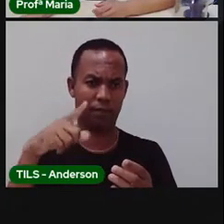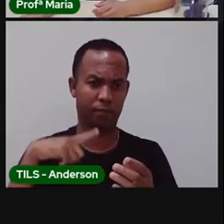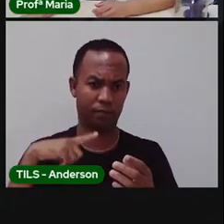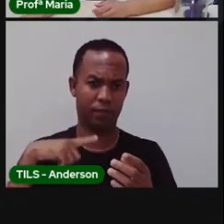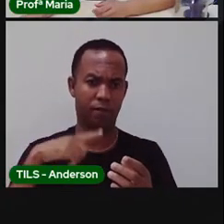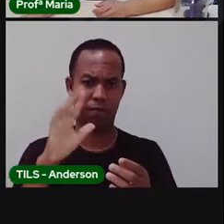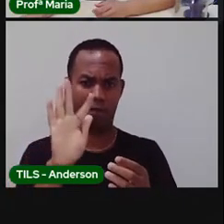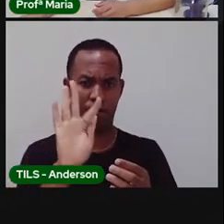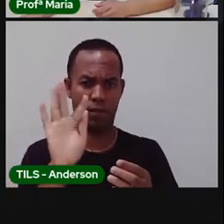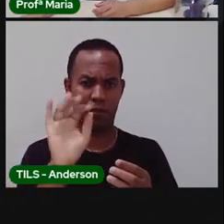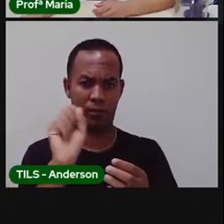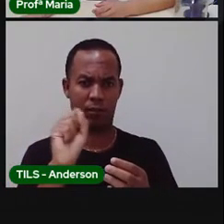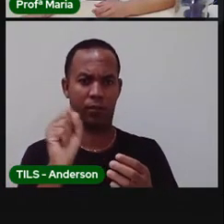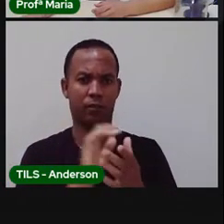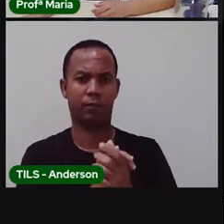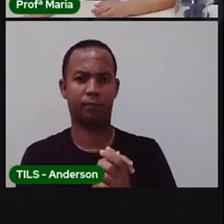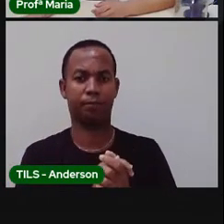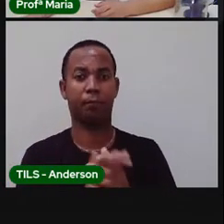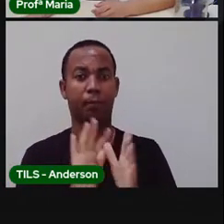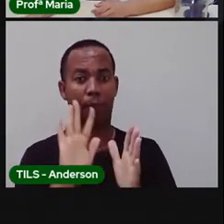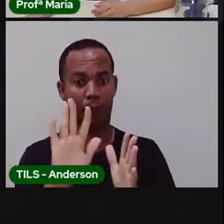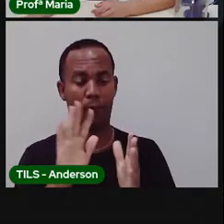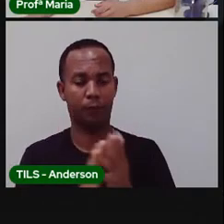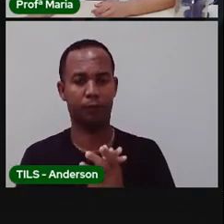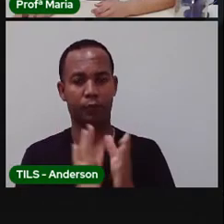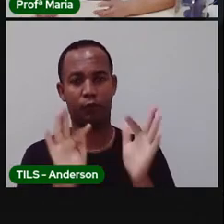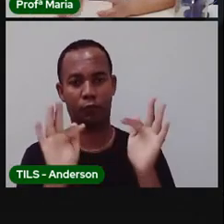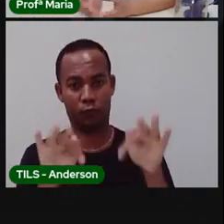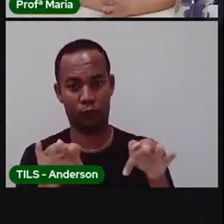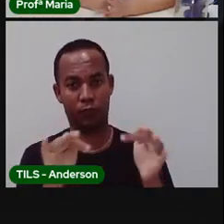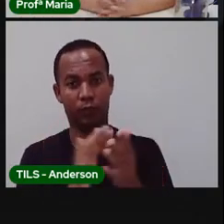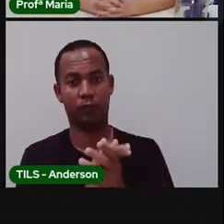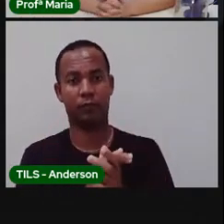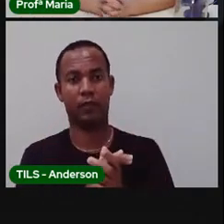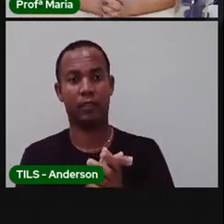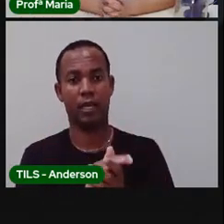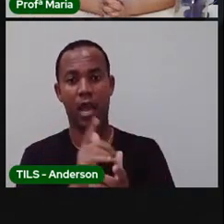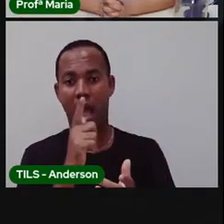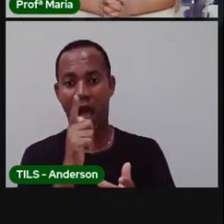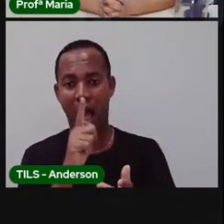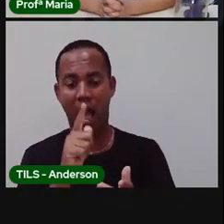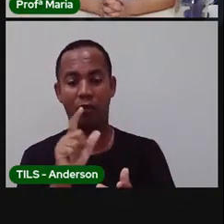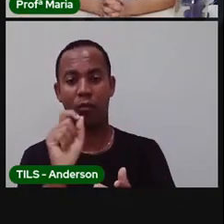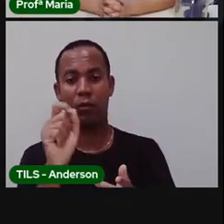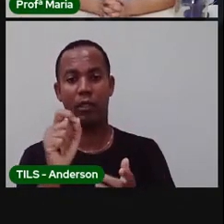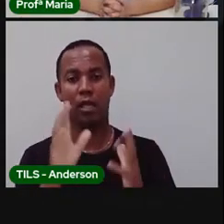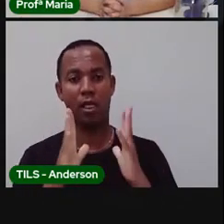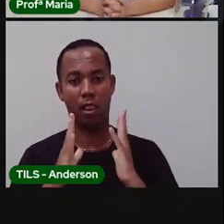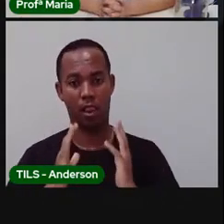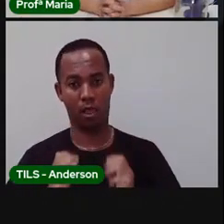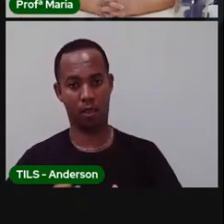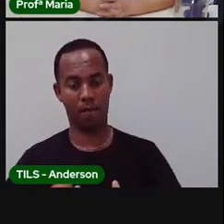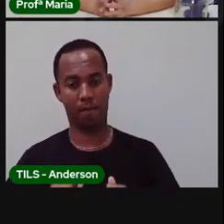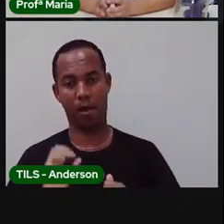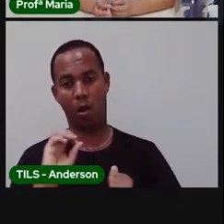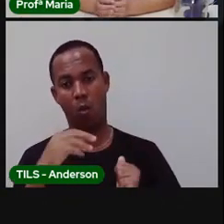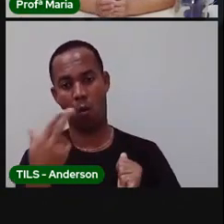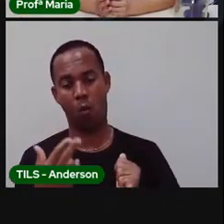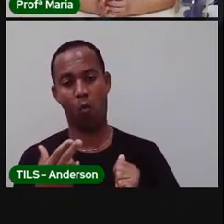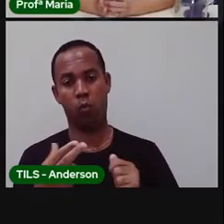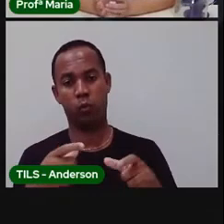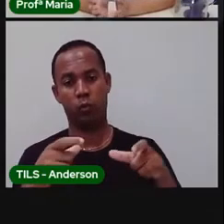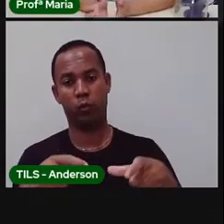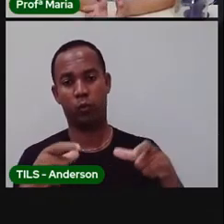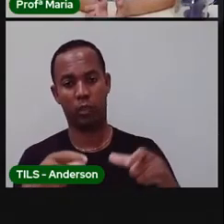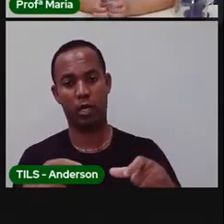tratamento. Bom, por fim, né? A água está pronta para o consumo, né? Permanecendo armazenada em